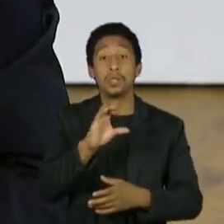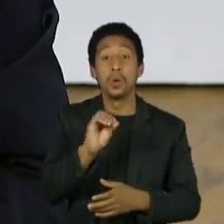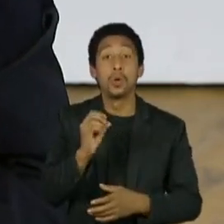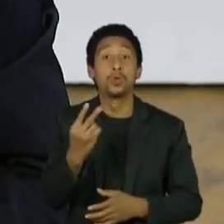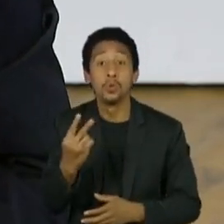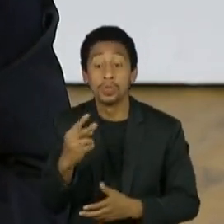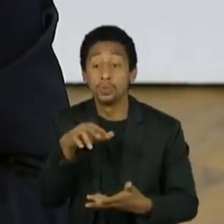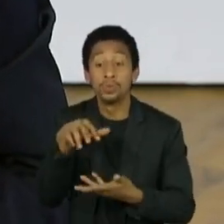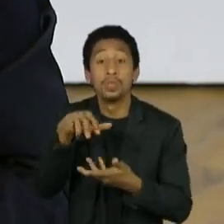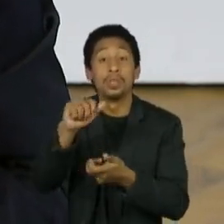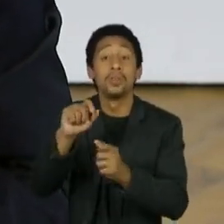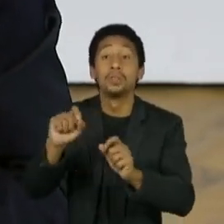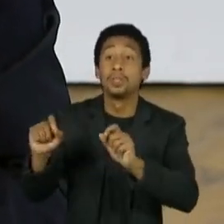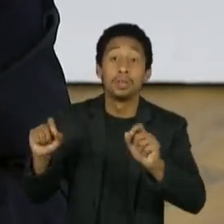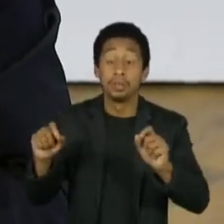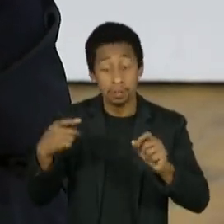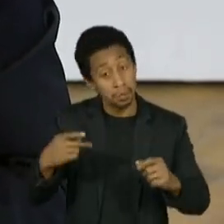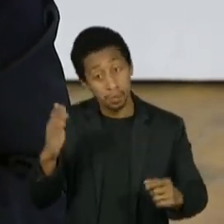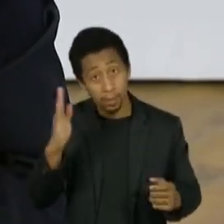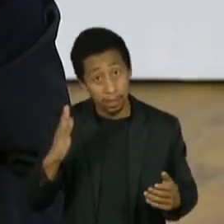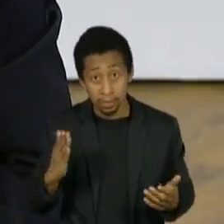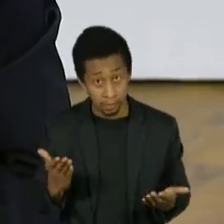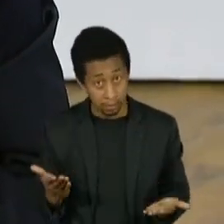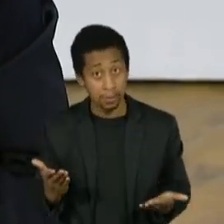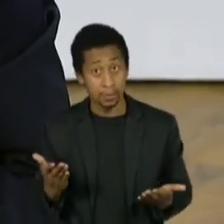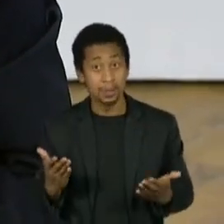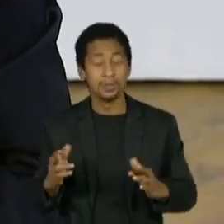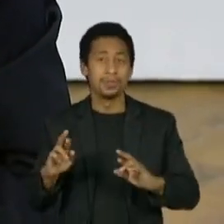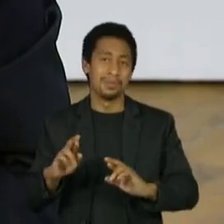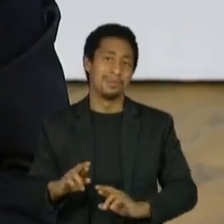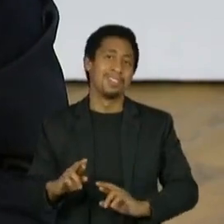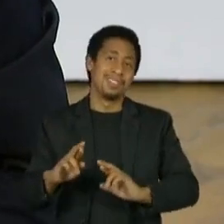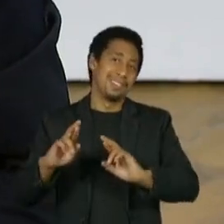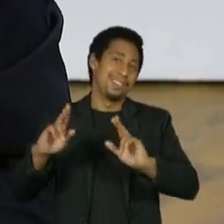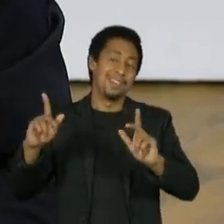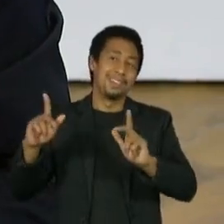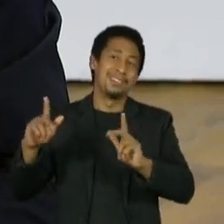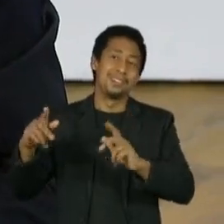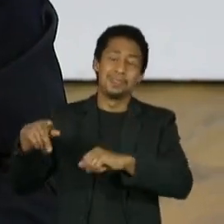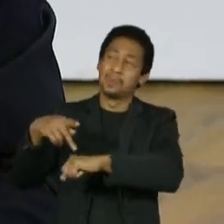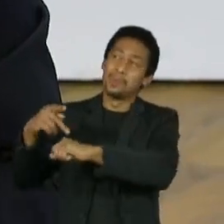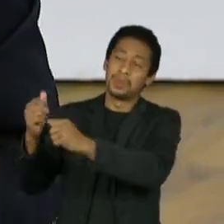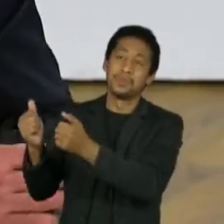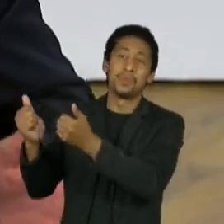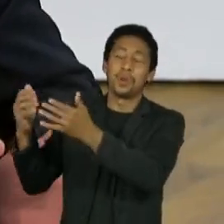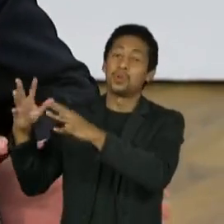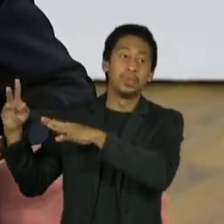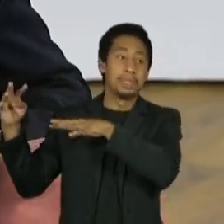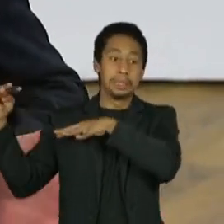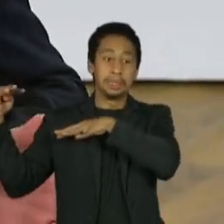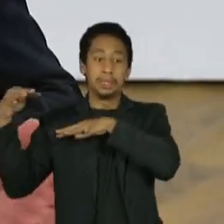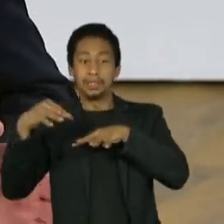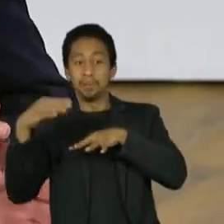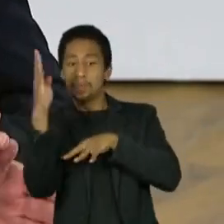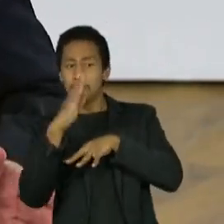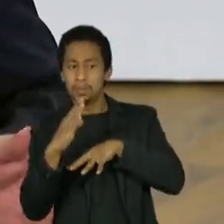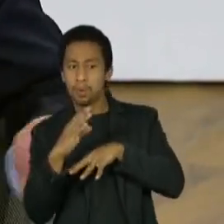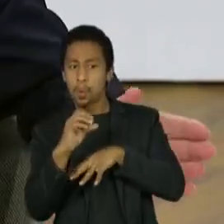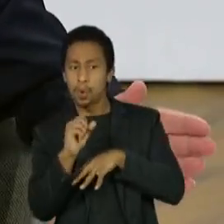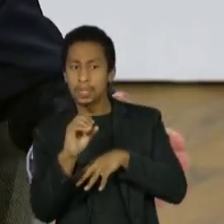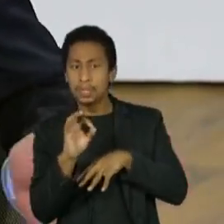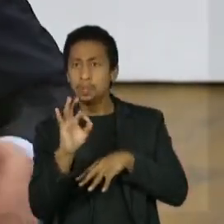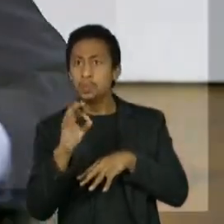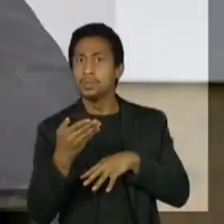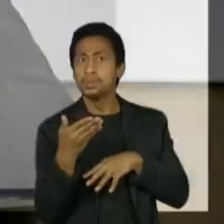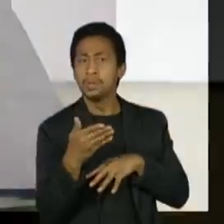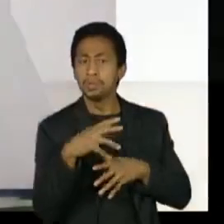energia renovável. É o Brasil. É diferente do mundo. Então, o mundo vai ficar olhando para nós. Agora, esse processo